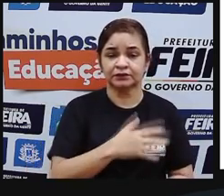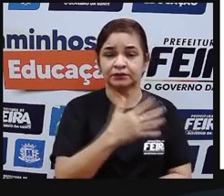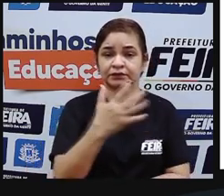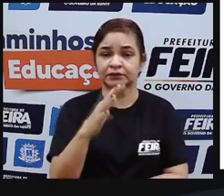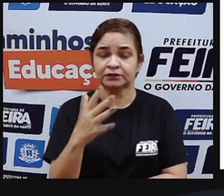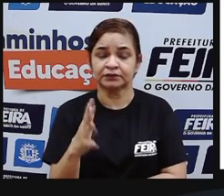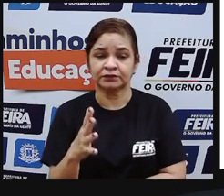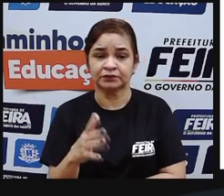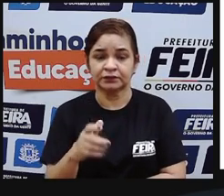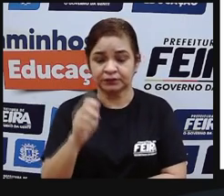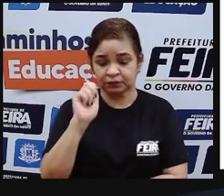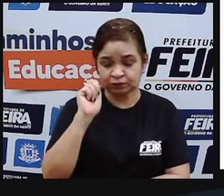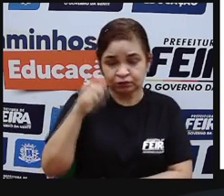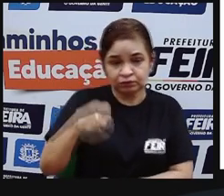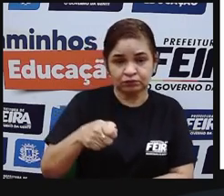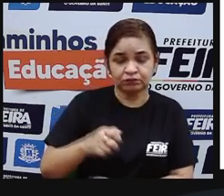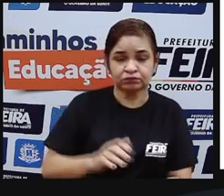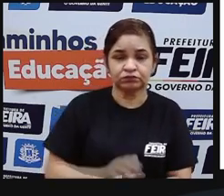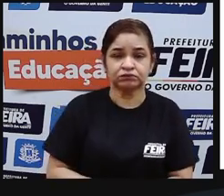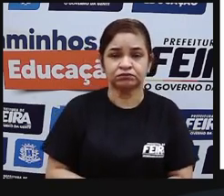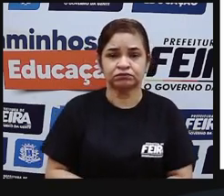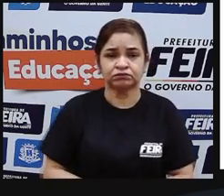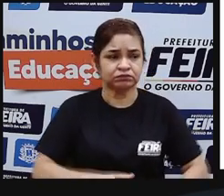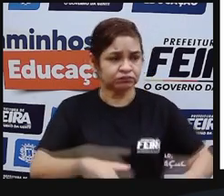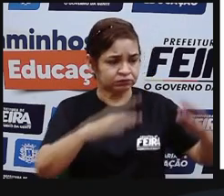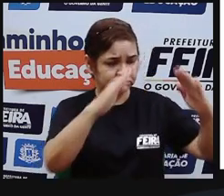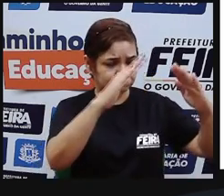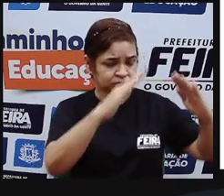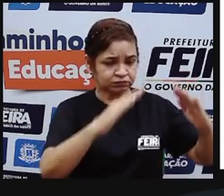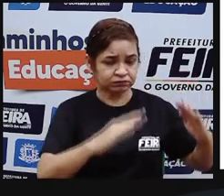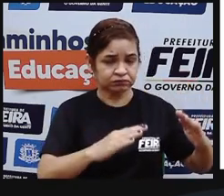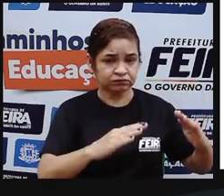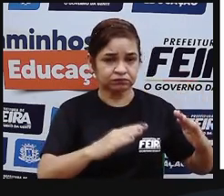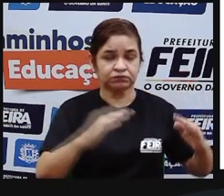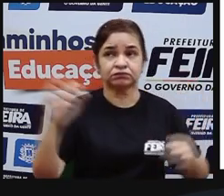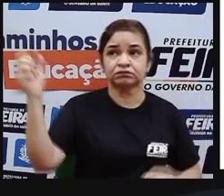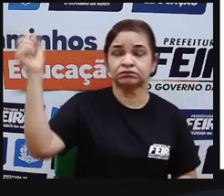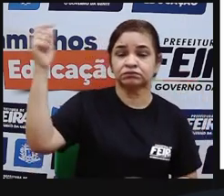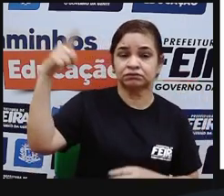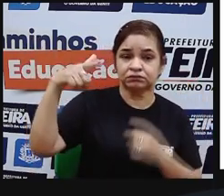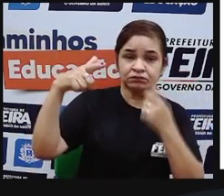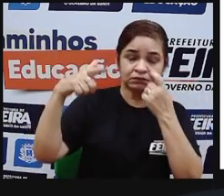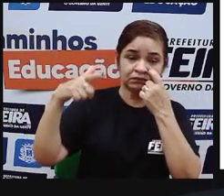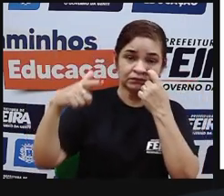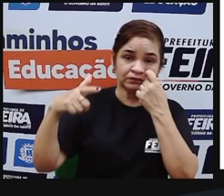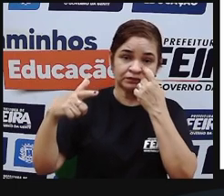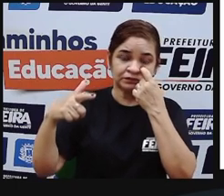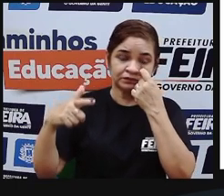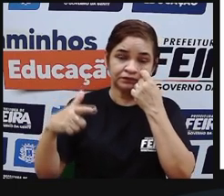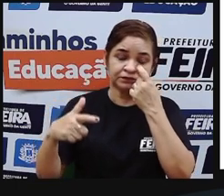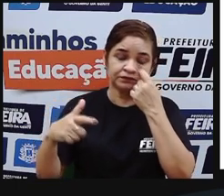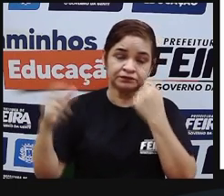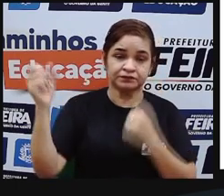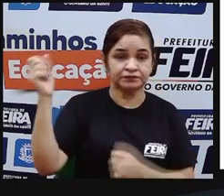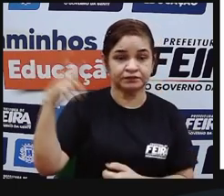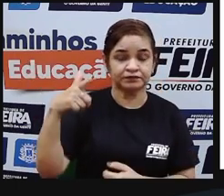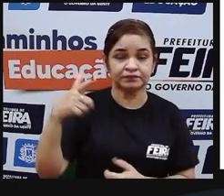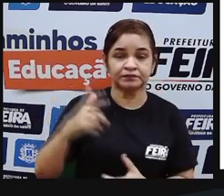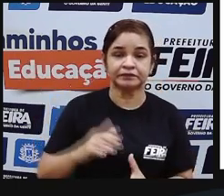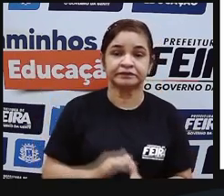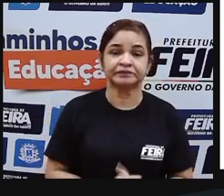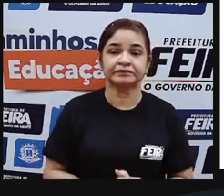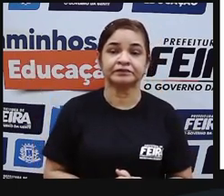crenças mágicas criaram templos dedicados ao sol inti né que era assim que era chamada a divindade sol